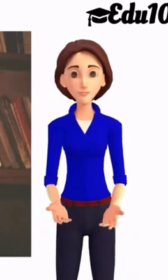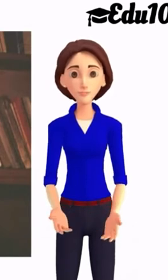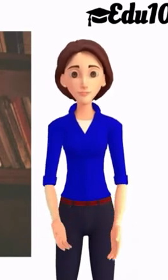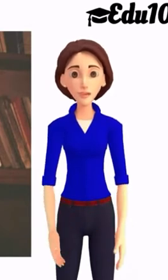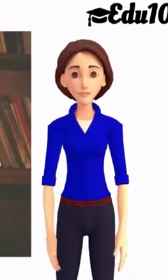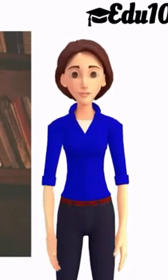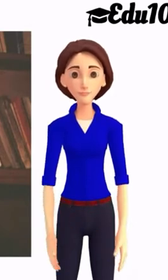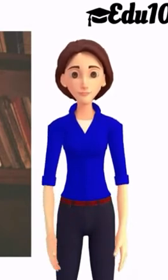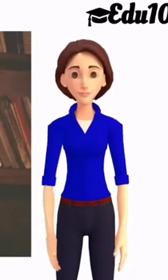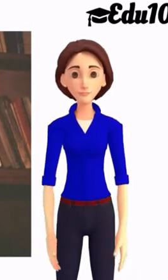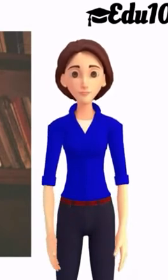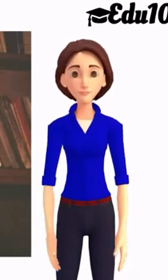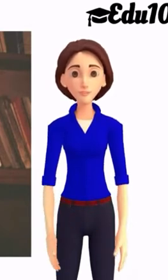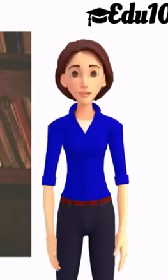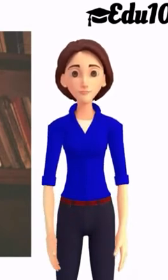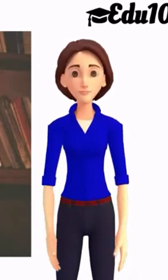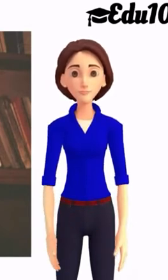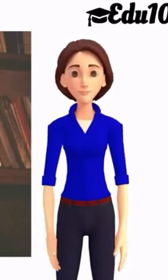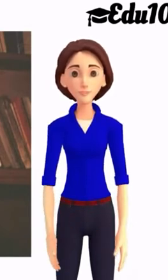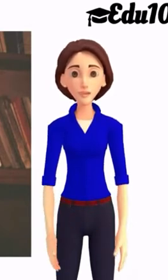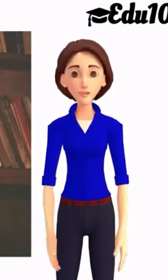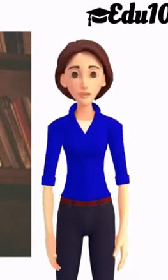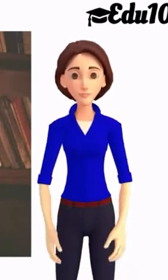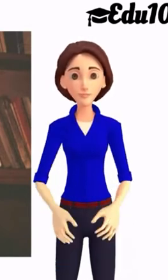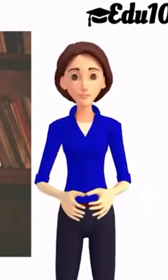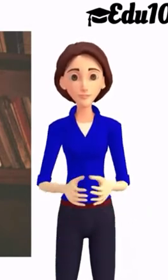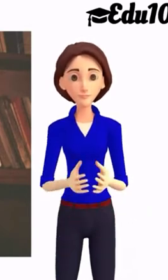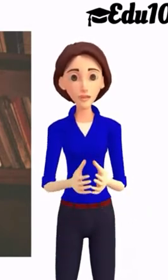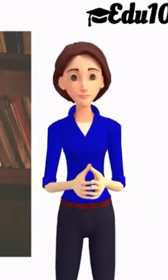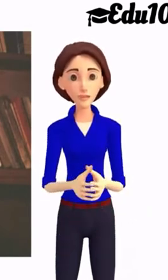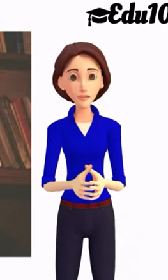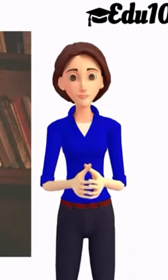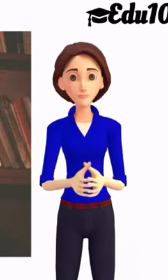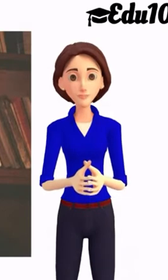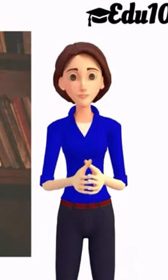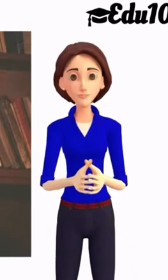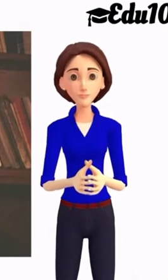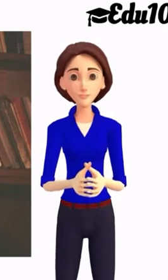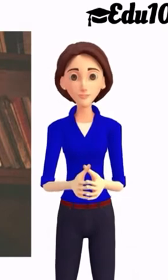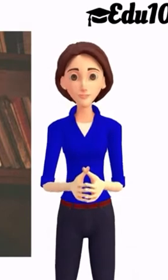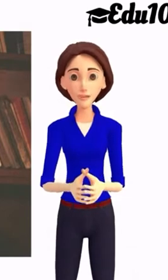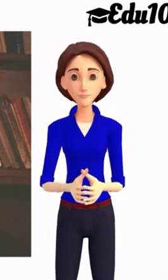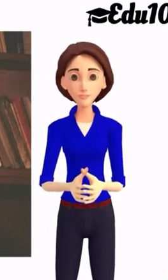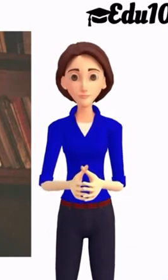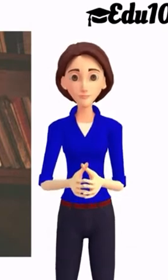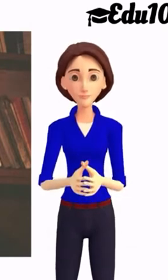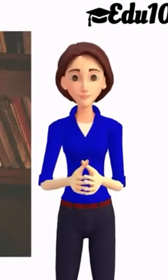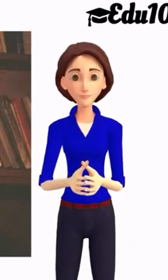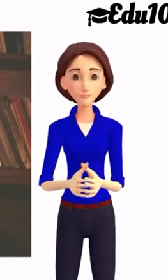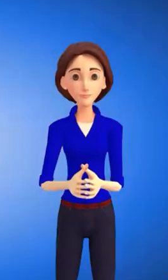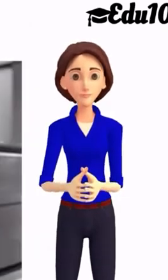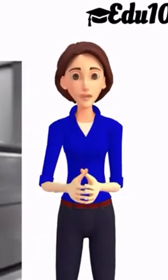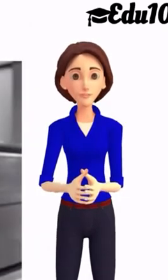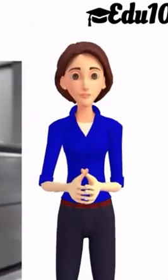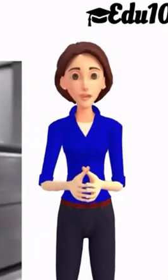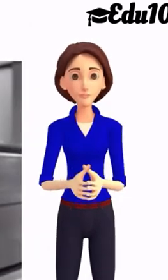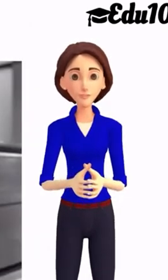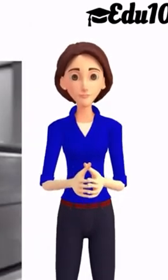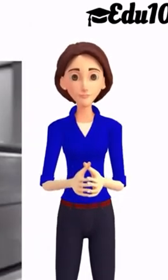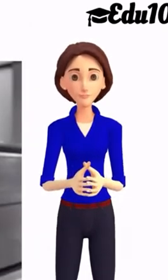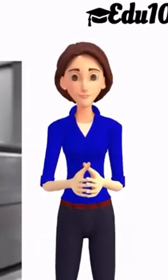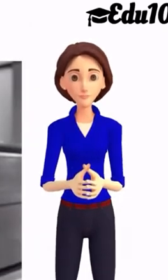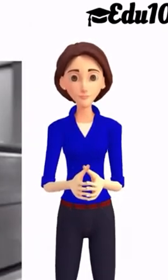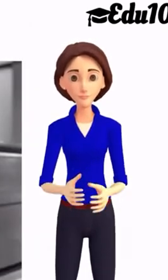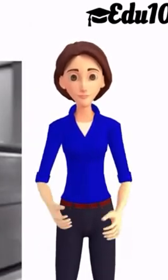um papel fundamental para desconstruir preconceitos e ampliar o horizonte para tantas outras mulheres na literatura. Nelson